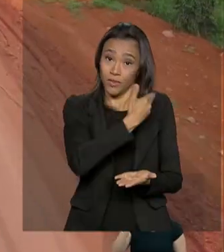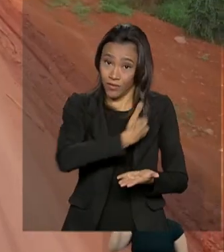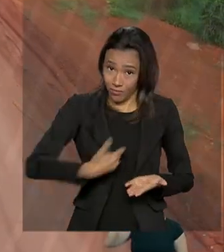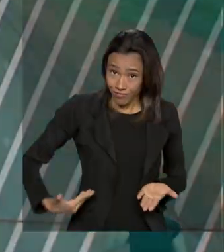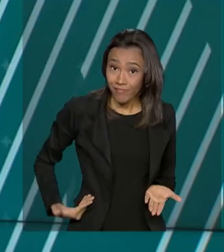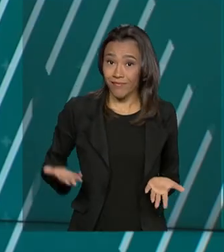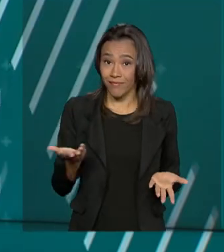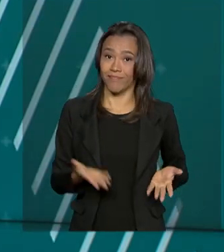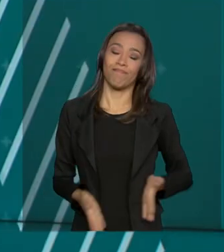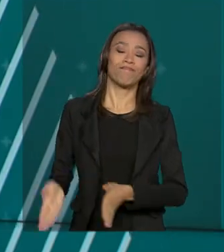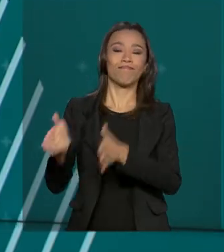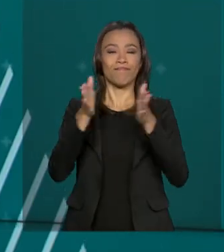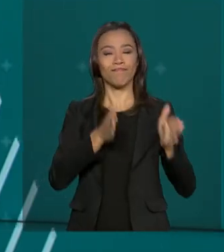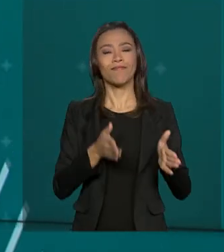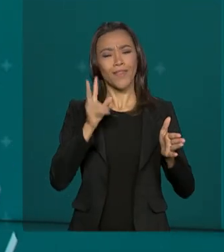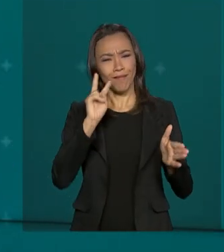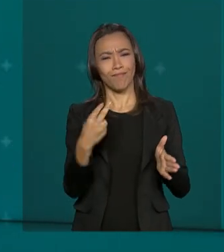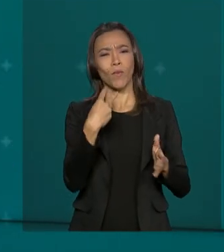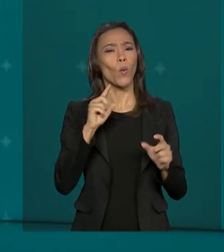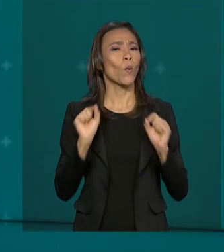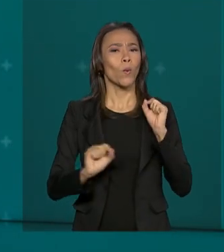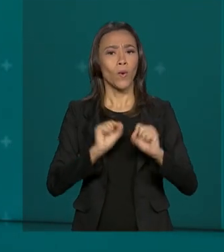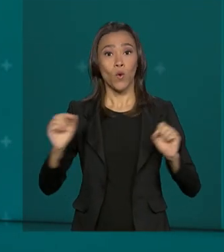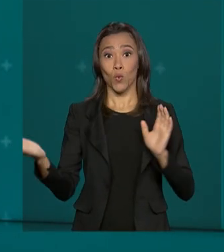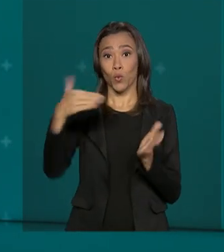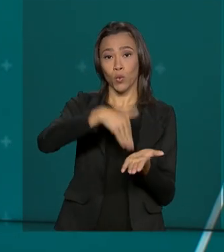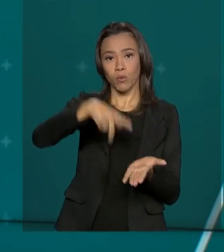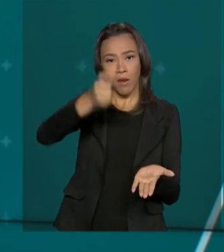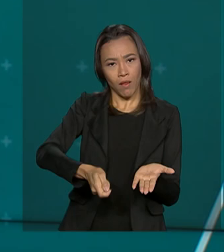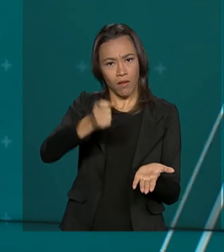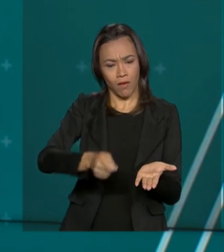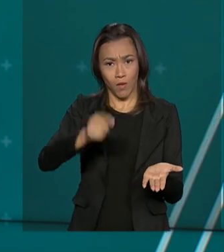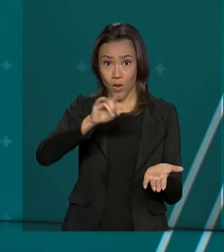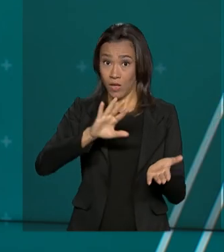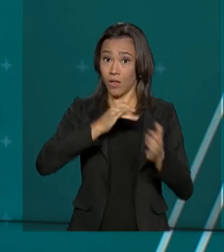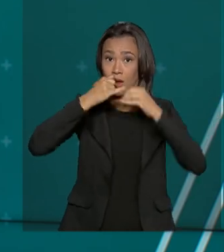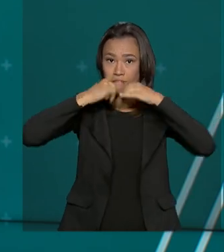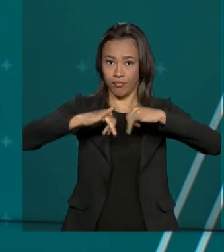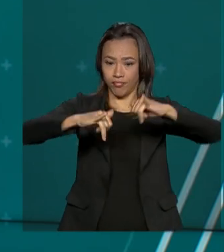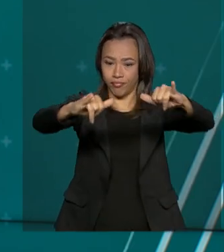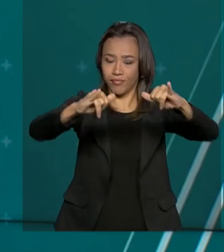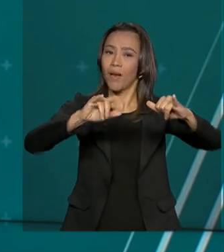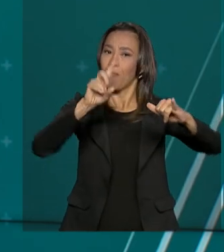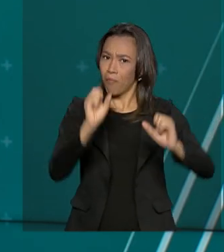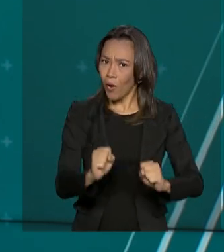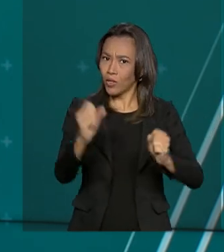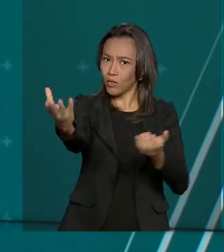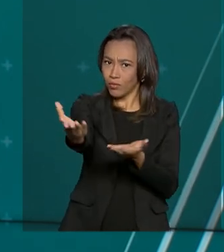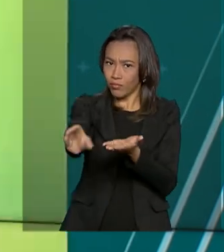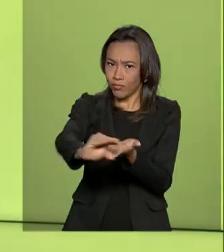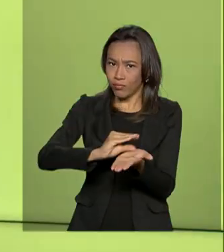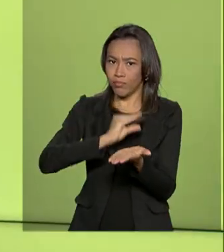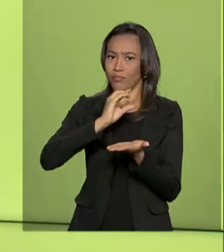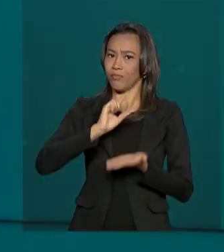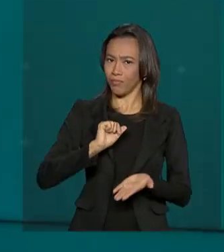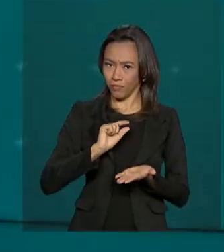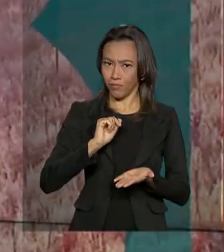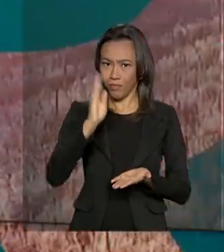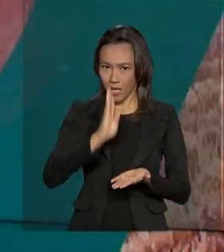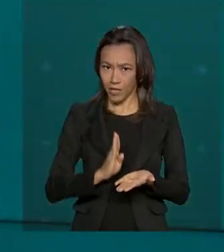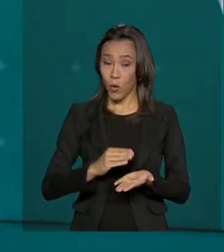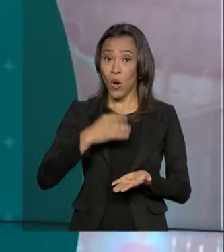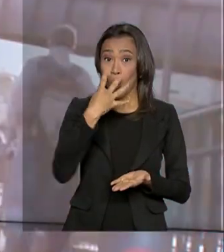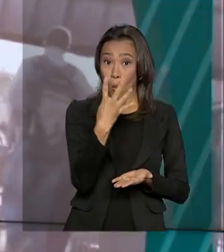públicos. E veja também o último leilão do ano no setor de energia pode render ao Brasil investimentos de